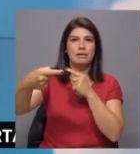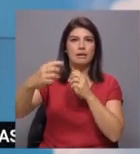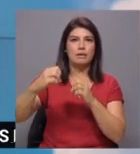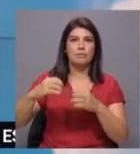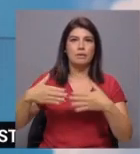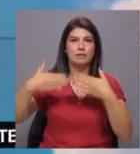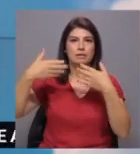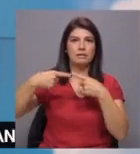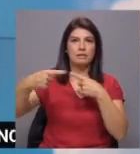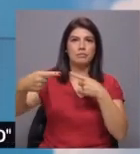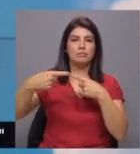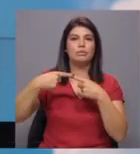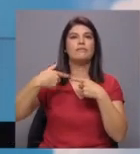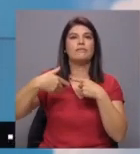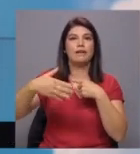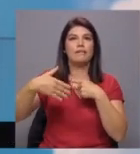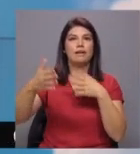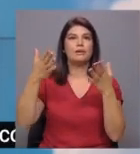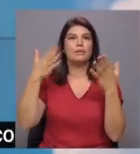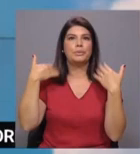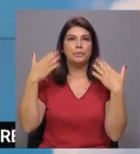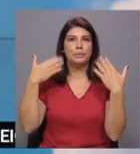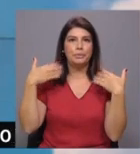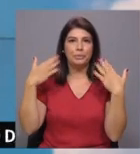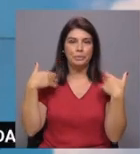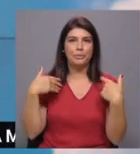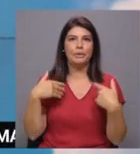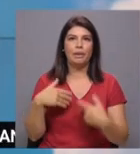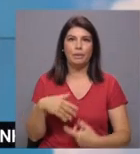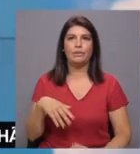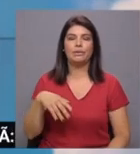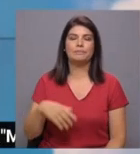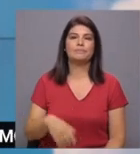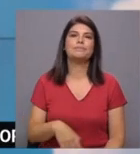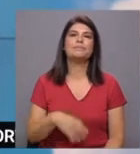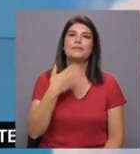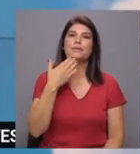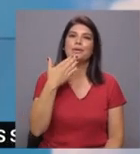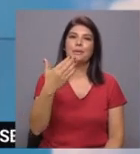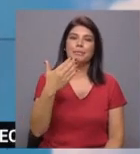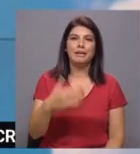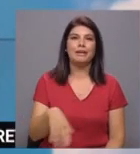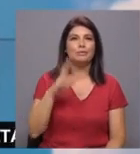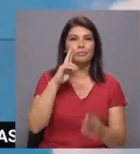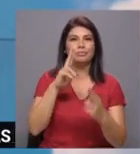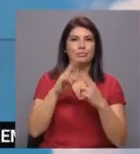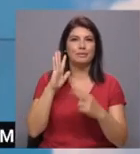termos dias quentes em muitos locais de Portugal continental. Obrigado, Bruno. Até amanhã. Até amanhã, irmão. Até amanhã.